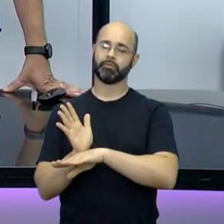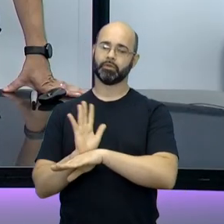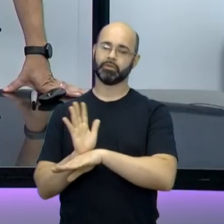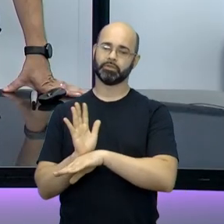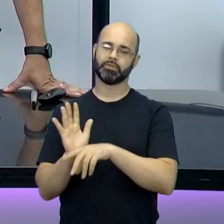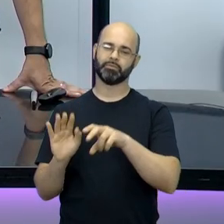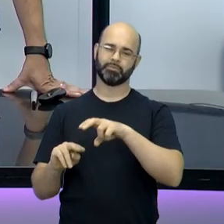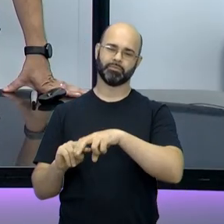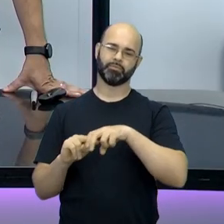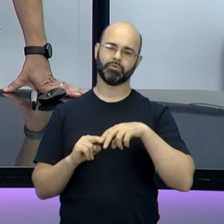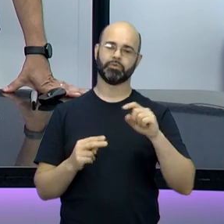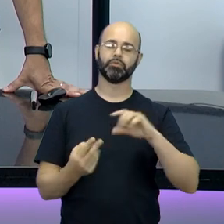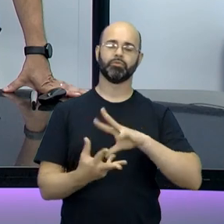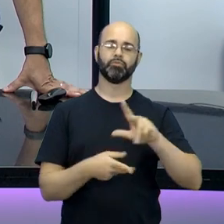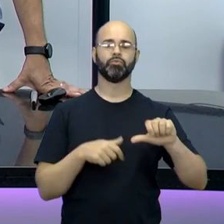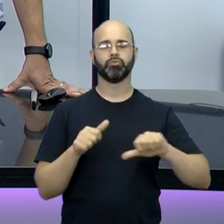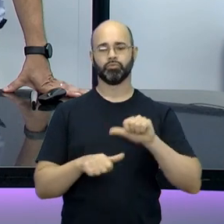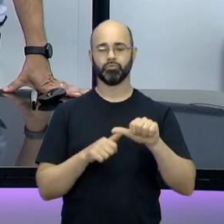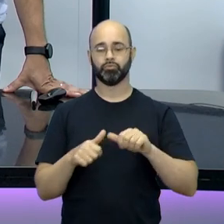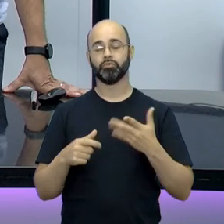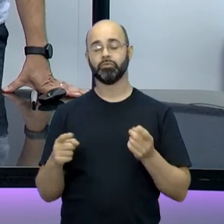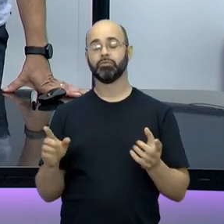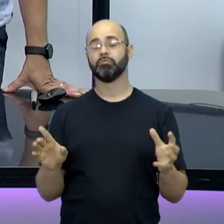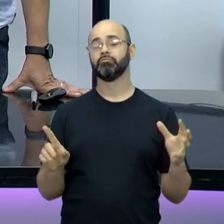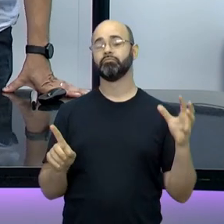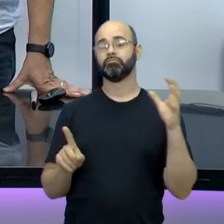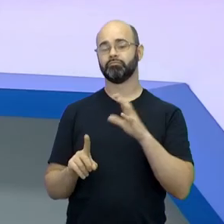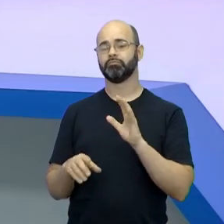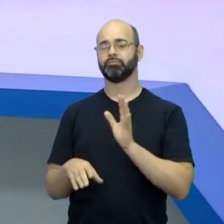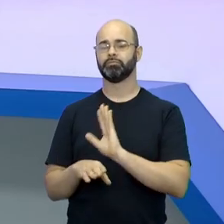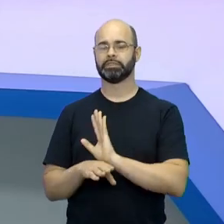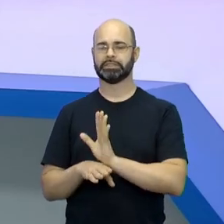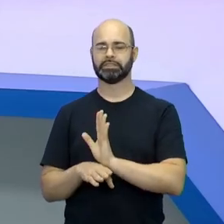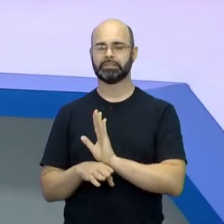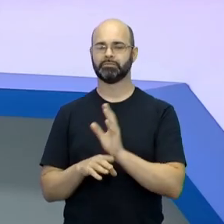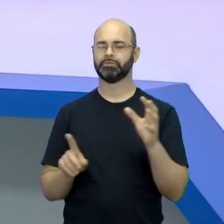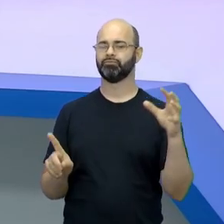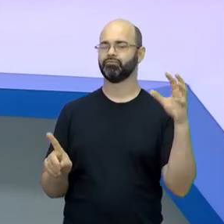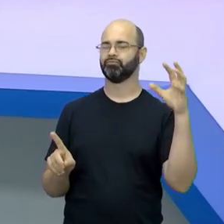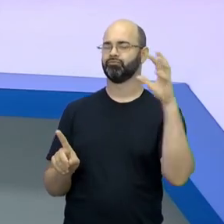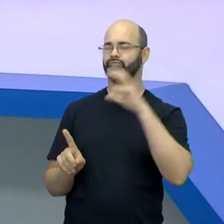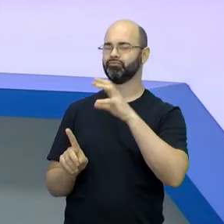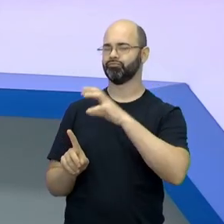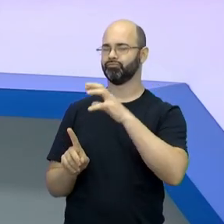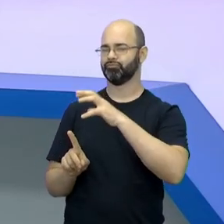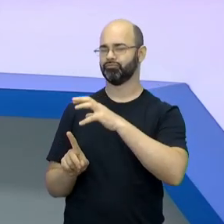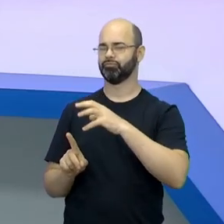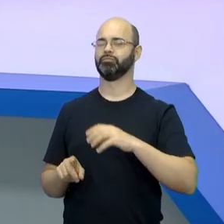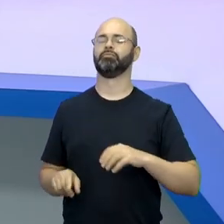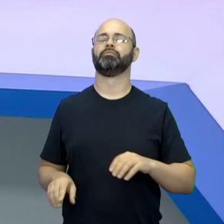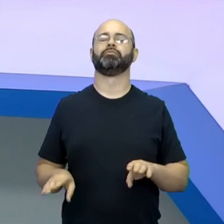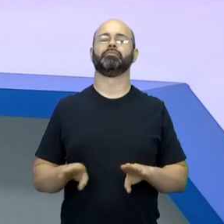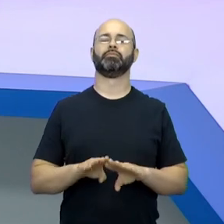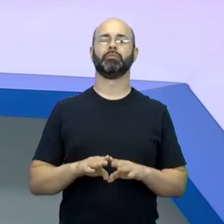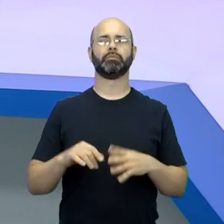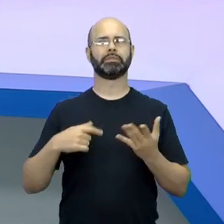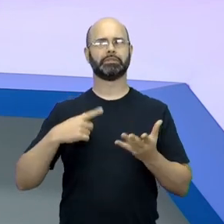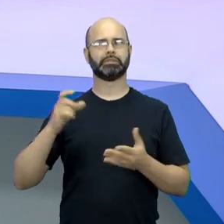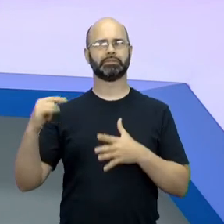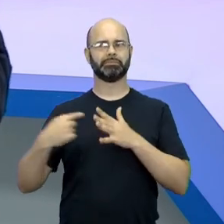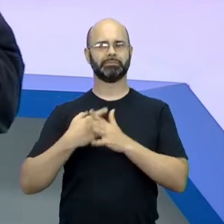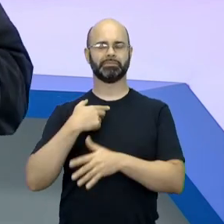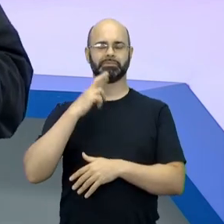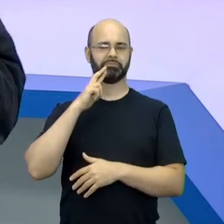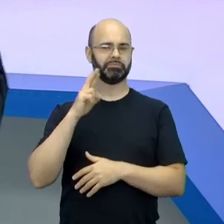e essas outras pautas também começaram a influenciar o cinema. Verdade. Então a gente está nesse, não sei se eu respondi bem a sua pergunta,